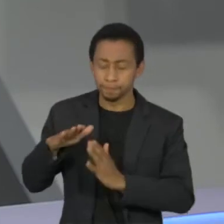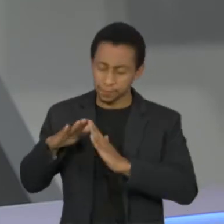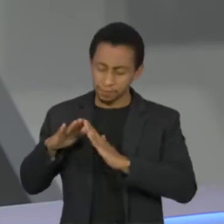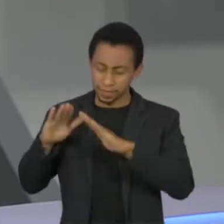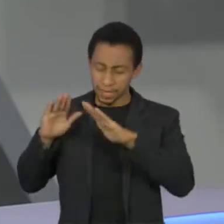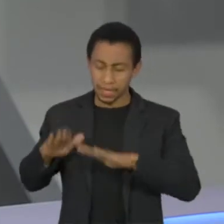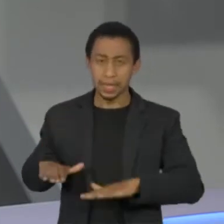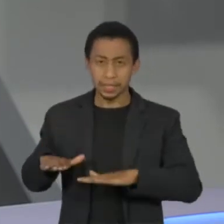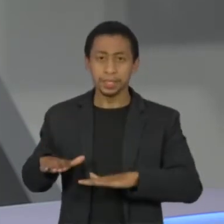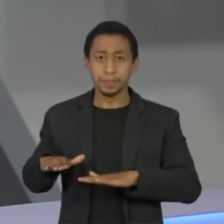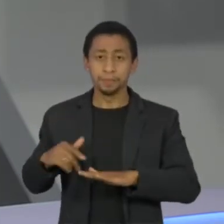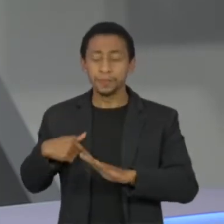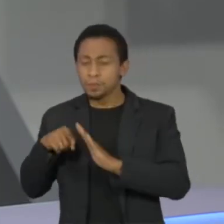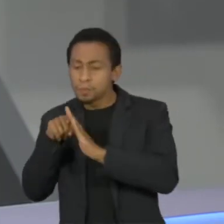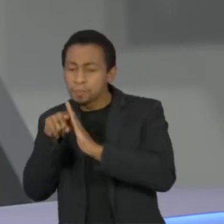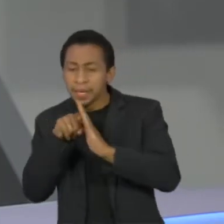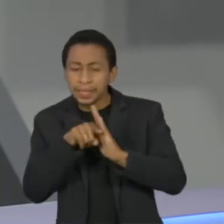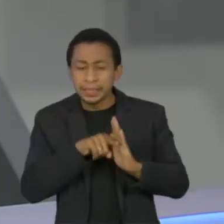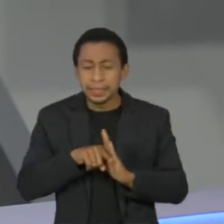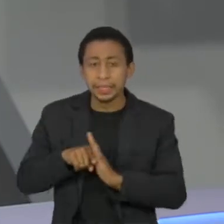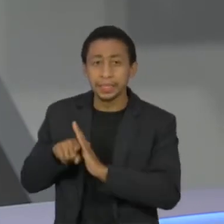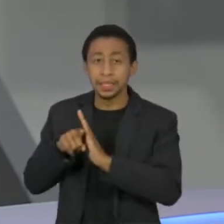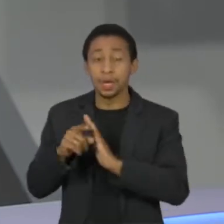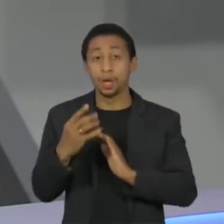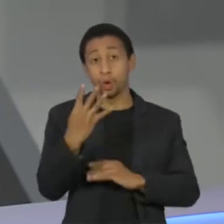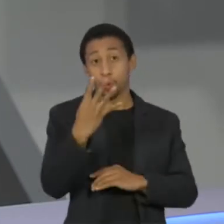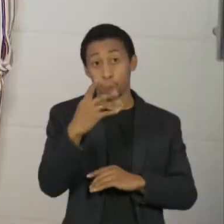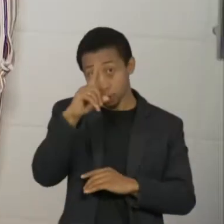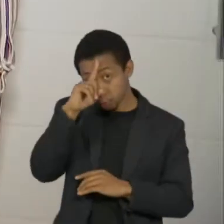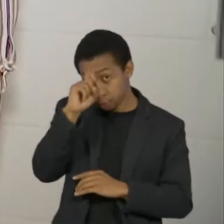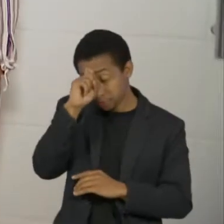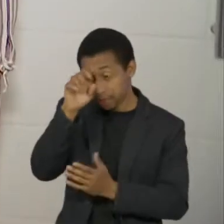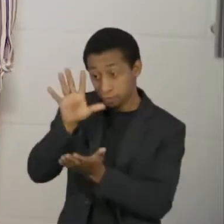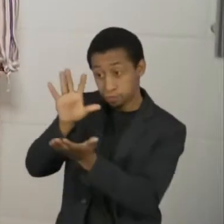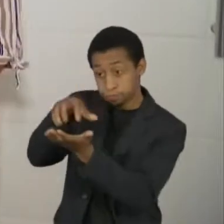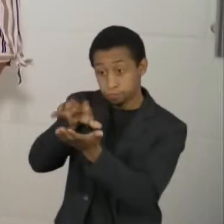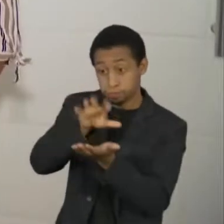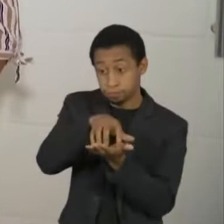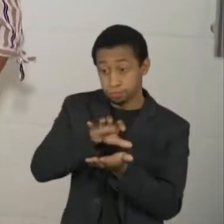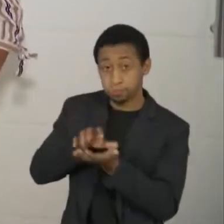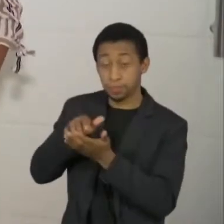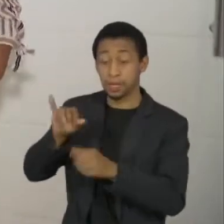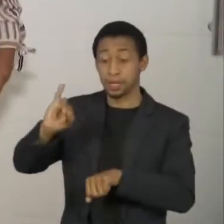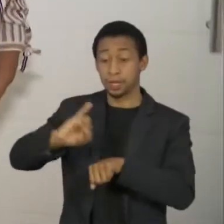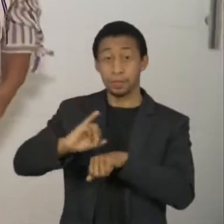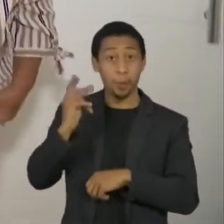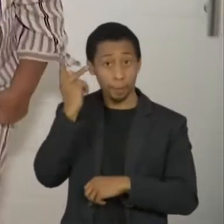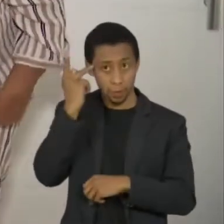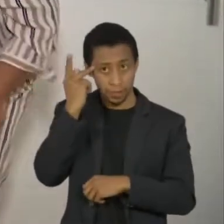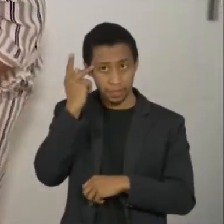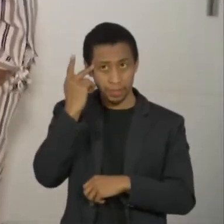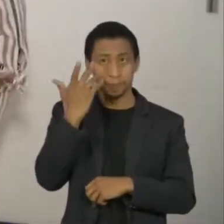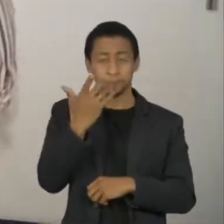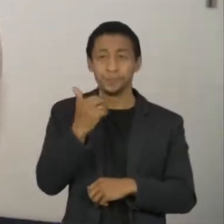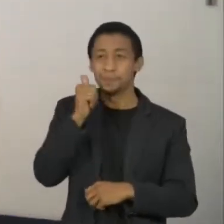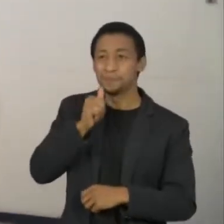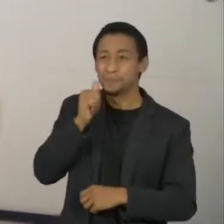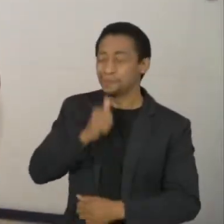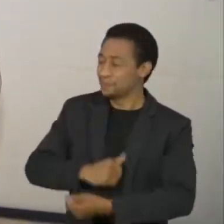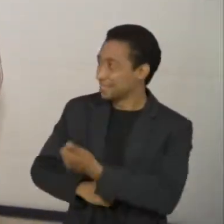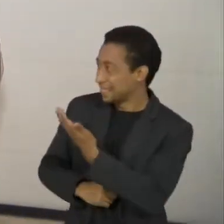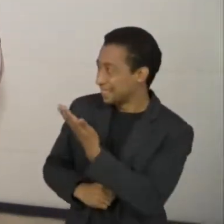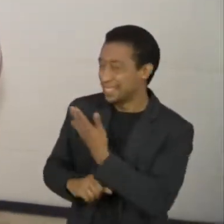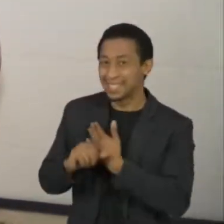foi medida por uma pesquisa feita por 4 hospitais da capital paulista. Para não quebrar a quarentena, Dona Iar e seu Nelson